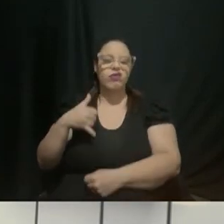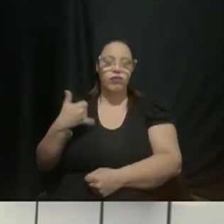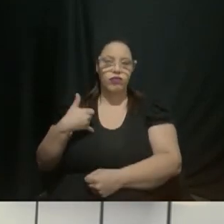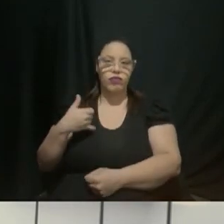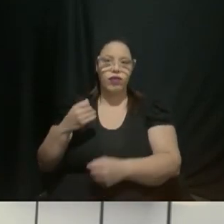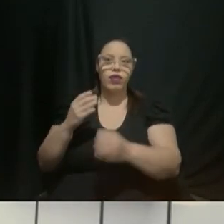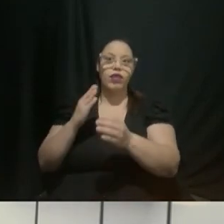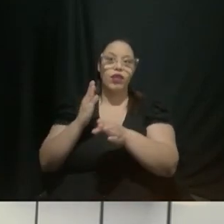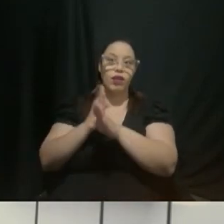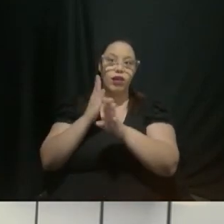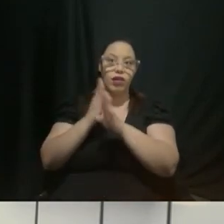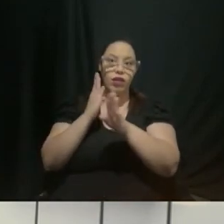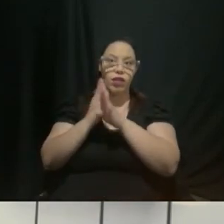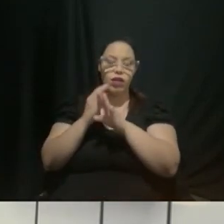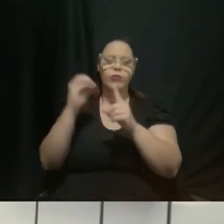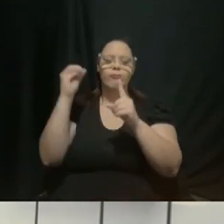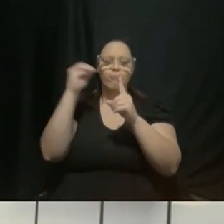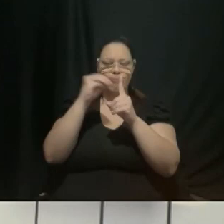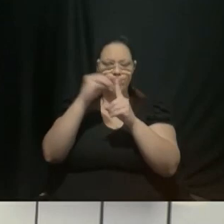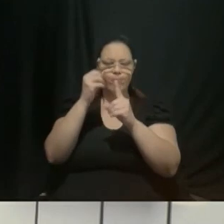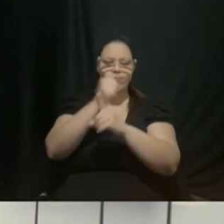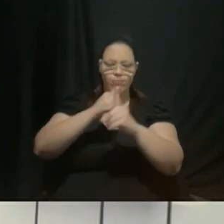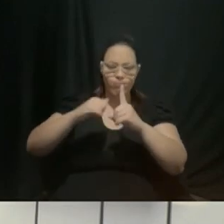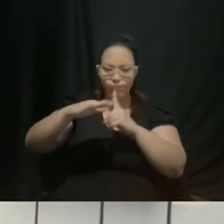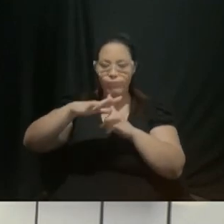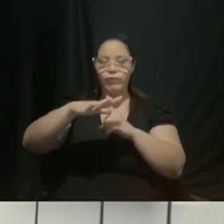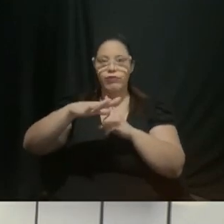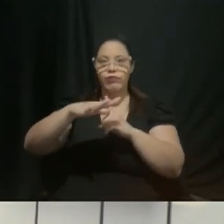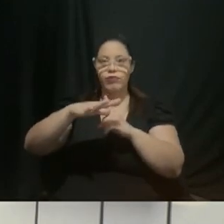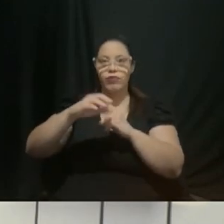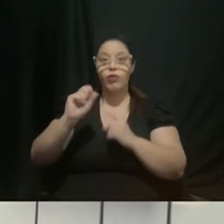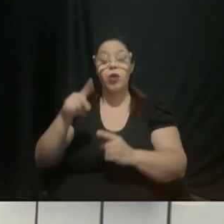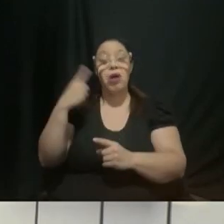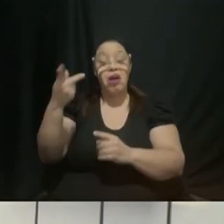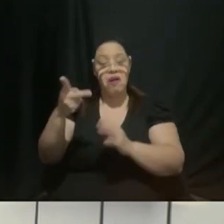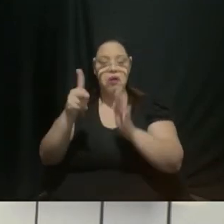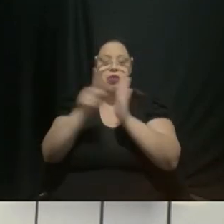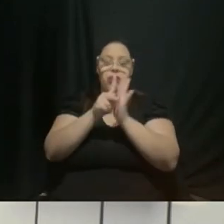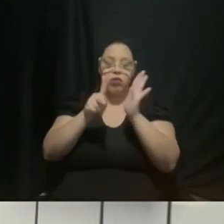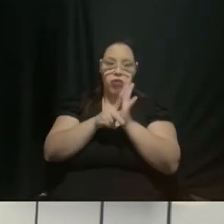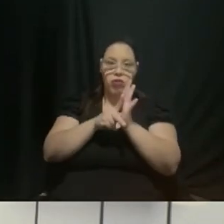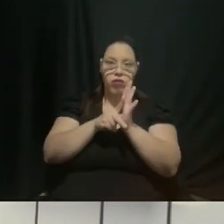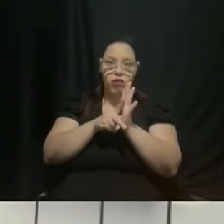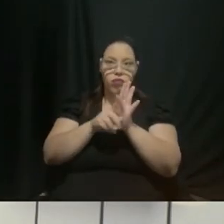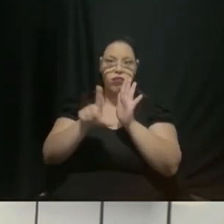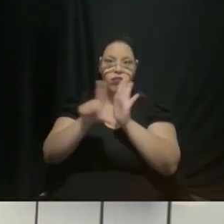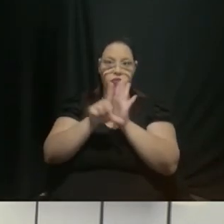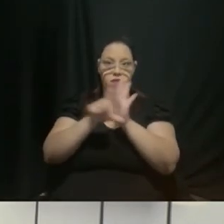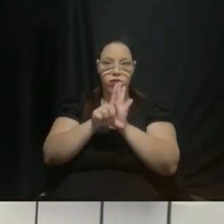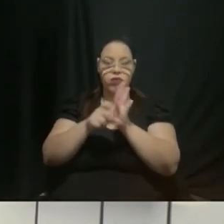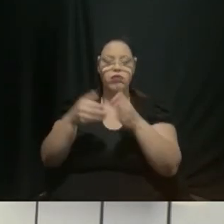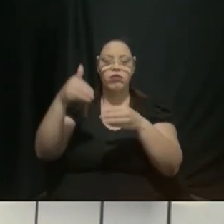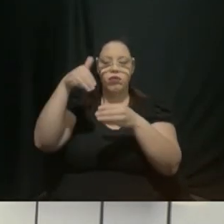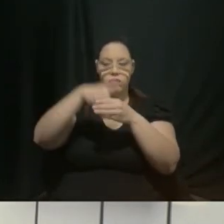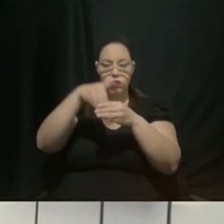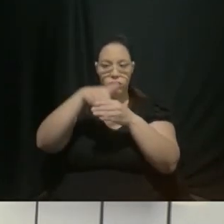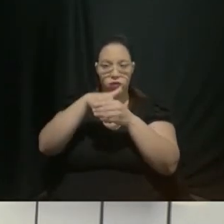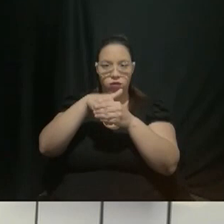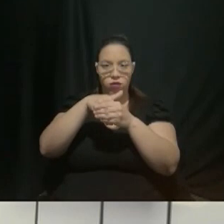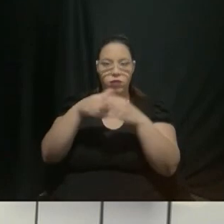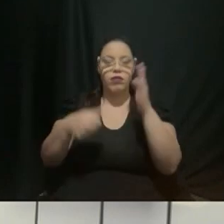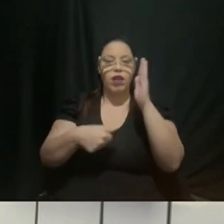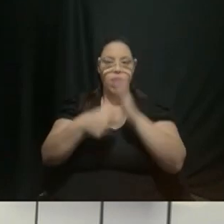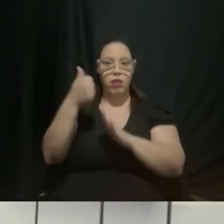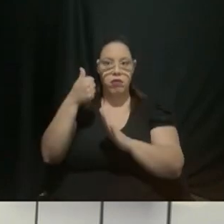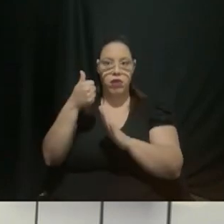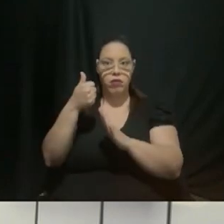vulnerabilidade social Outro projeto de lei previsto para ser votado em primeira análise é o que cria